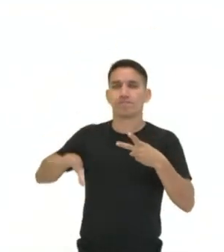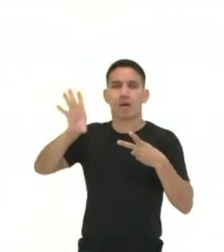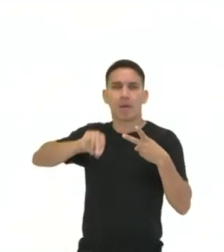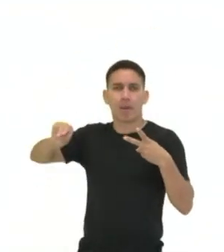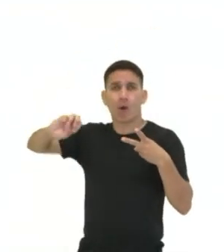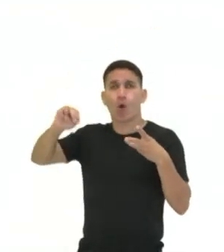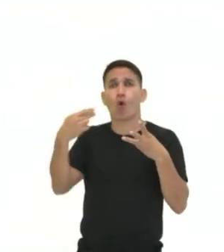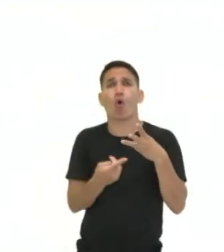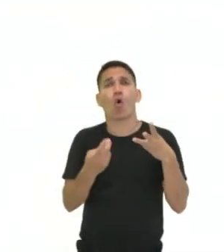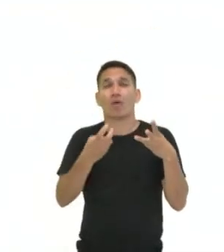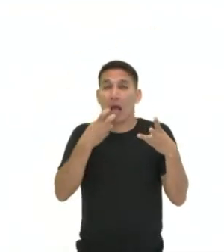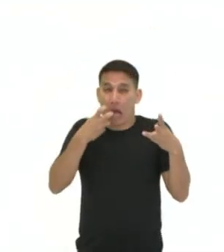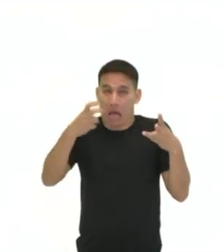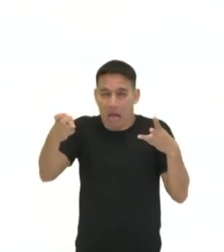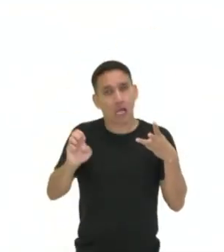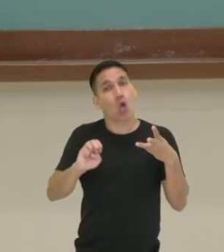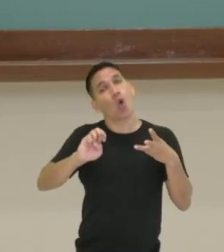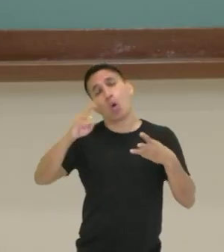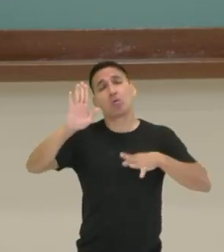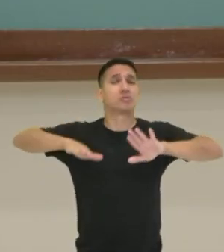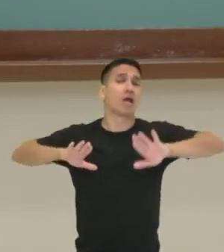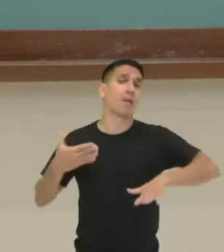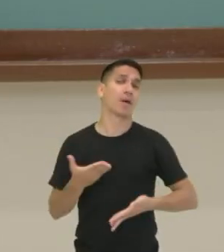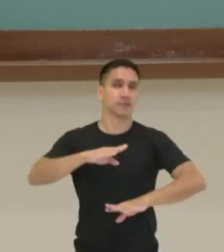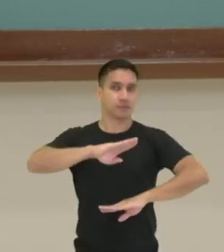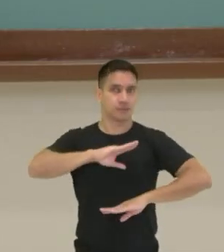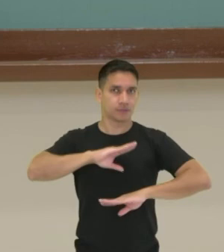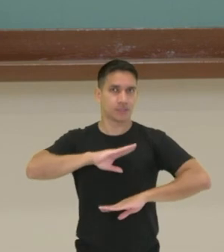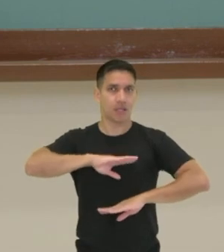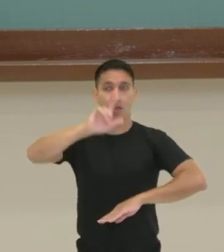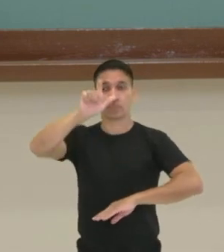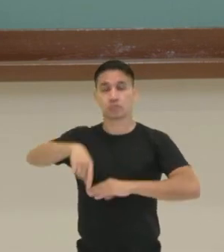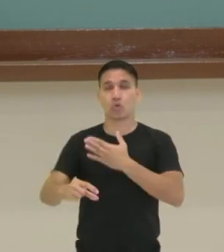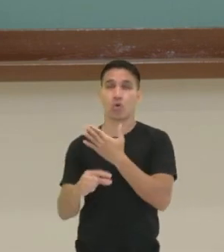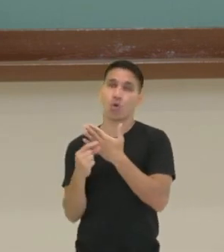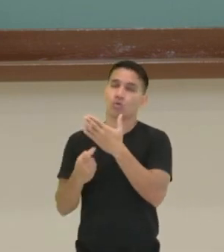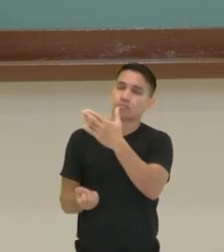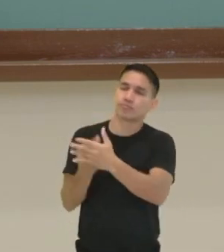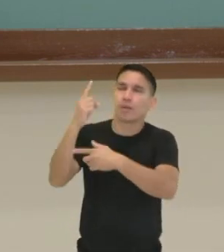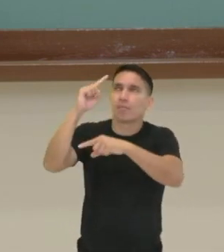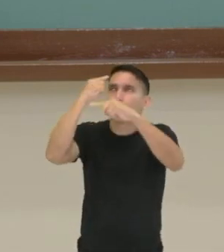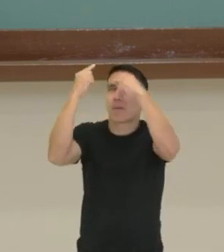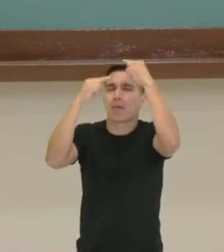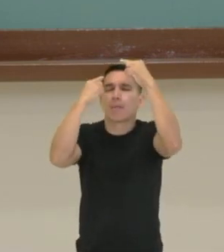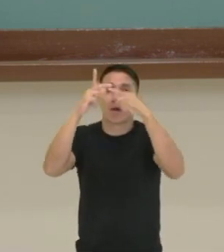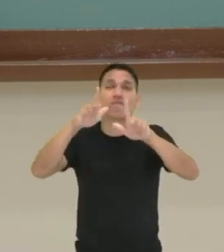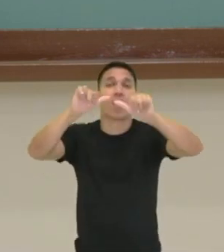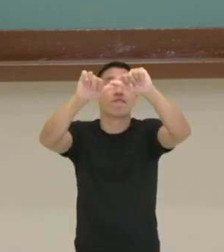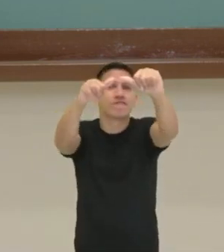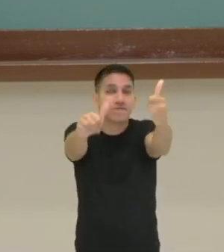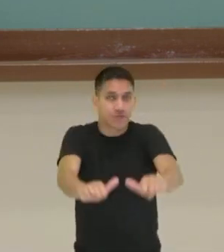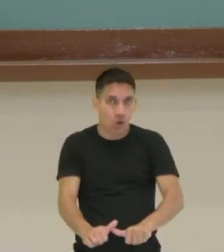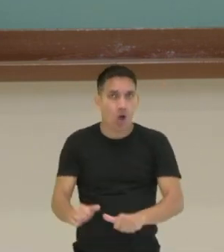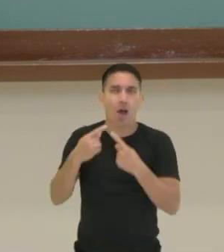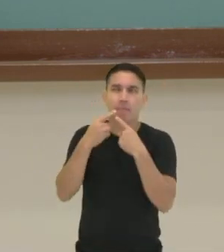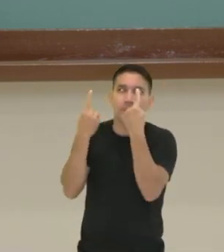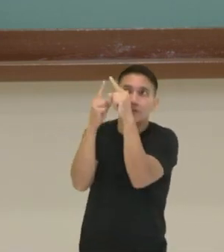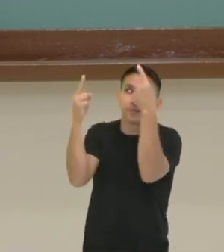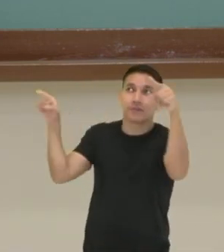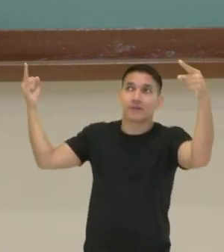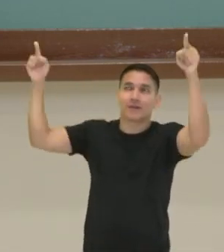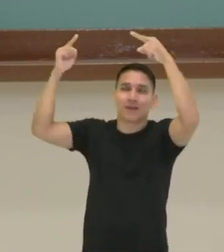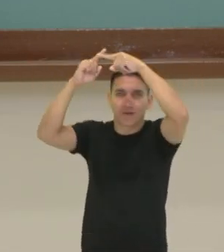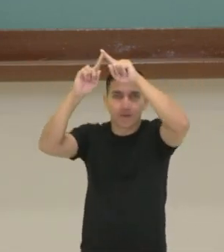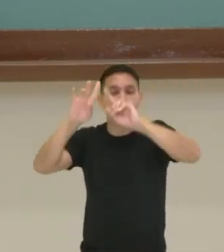né? Então dependendo da intencionalidade de quem tá elaborando a história em quadrinhos, a gente vai ter o formato do balão, né? identificando ali